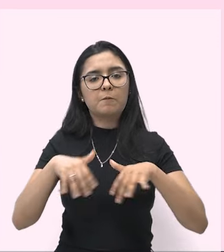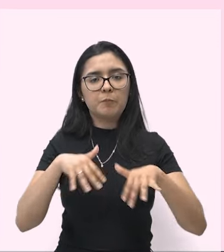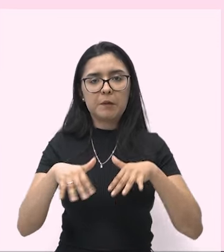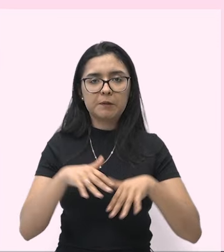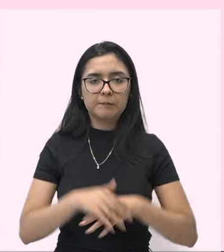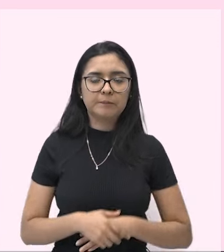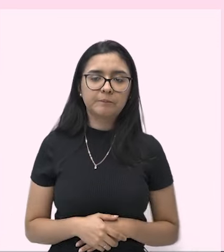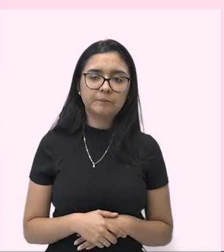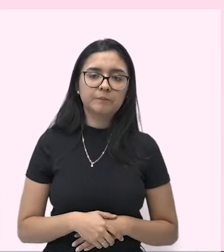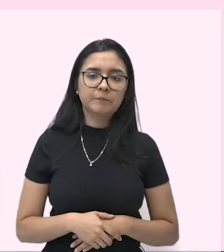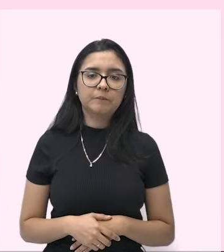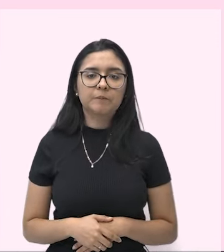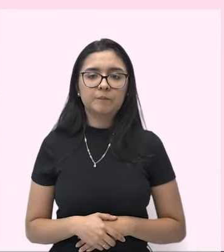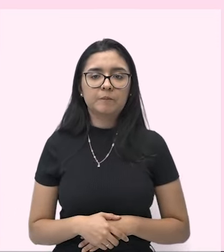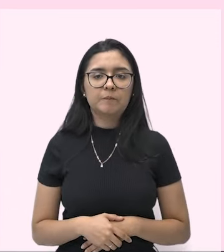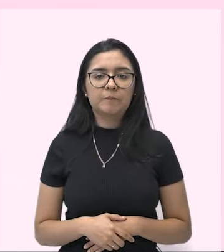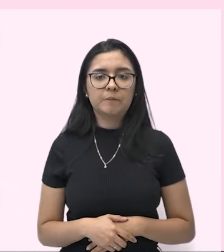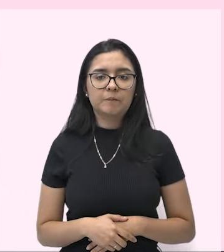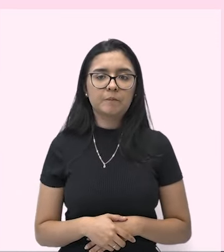Certo?